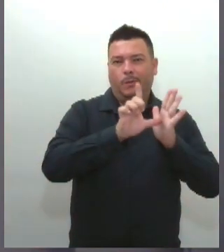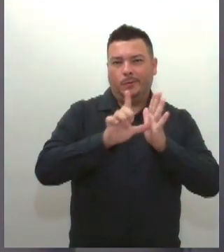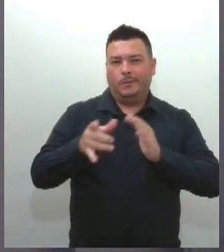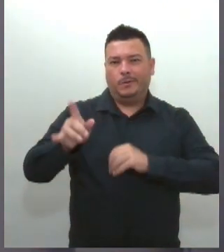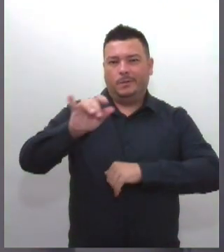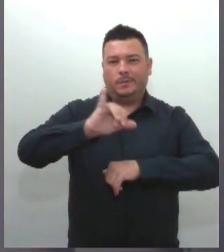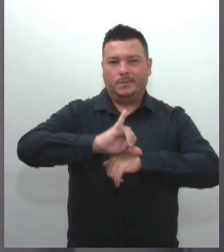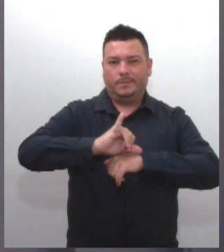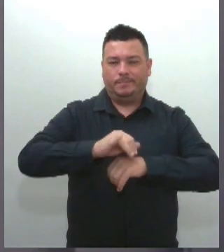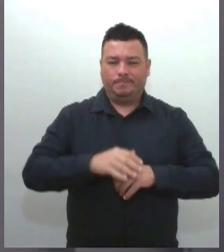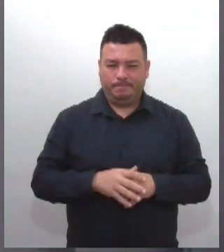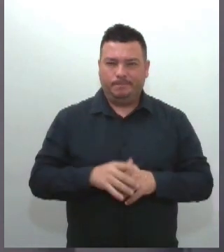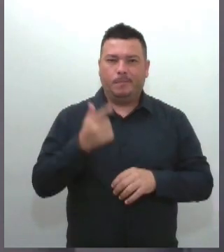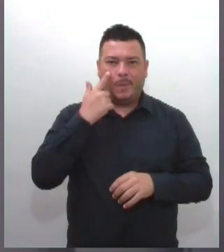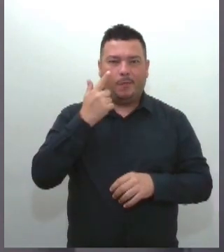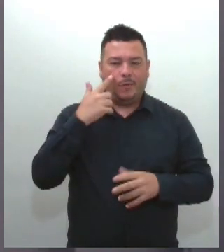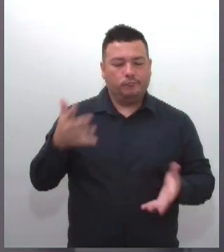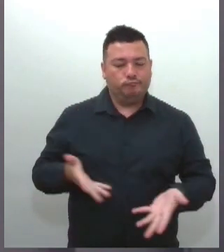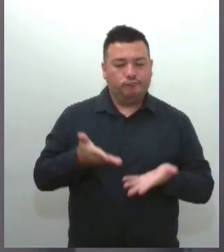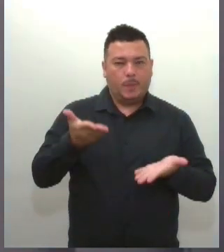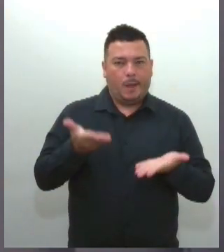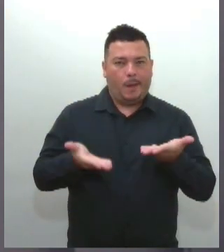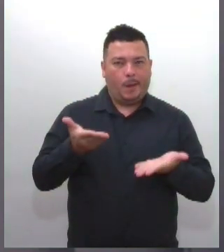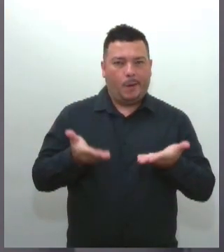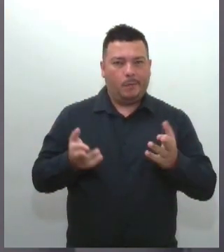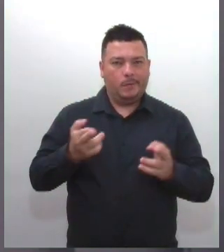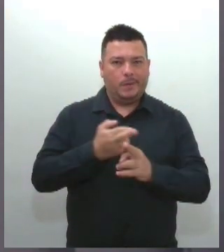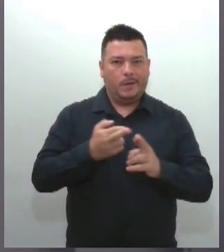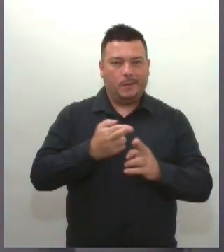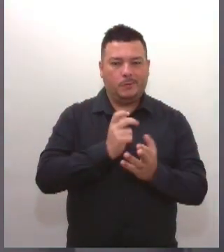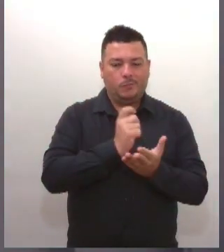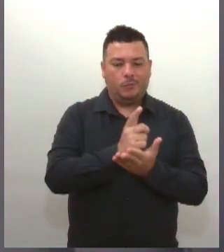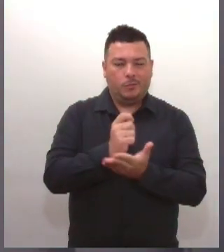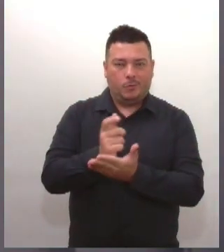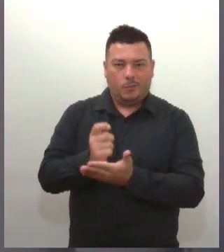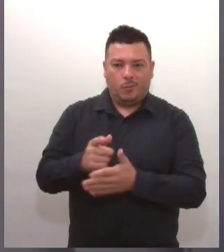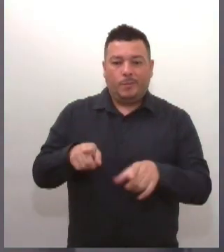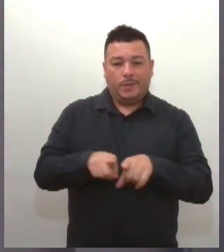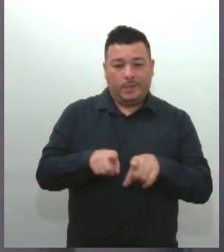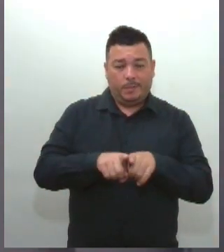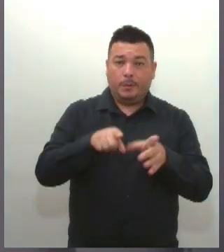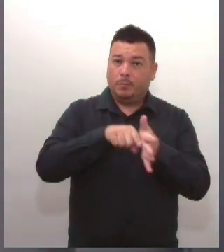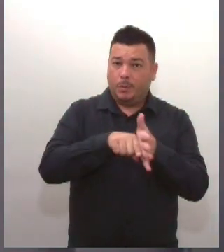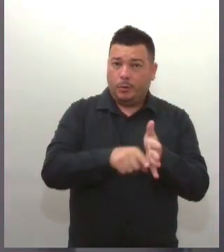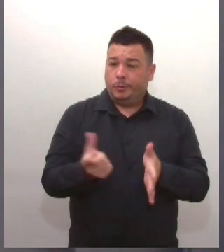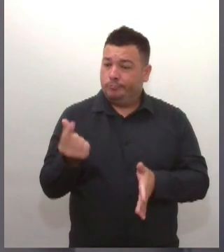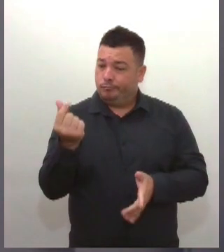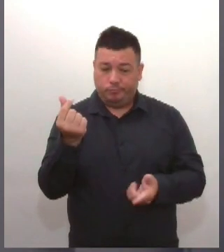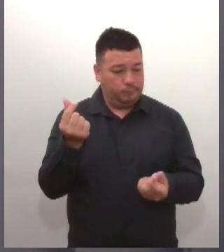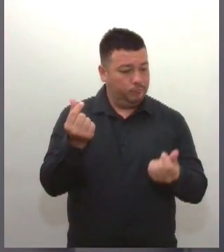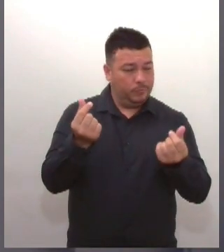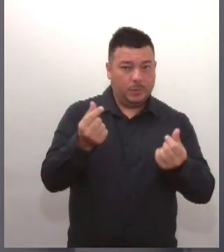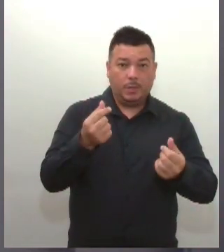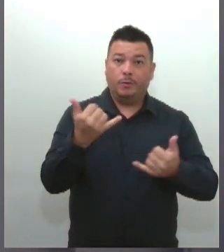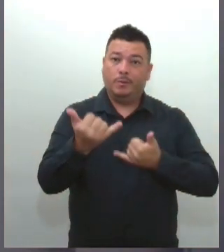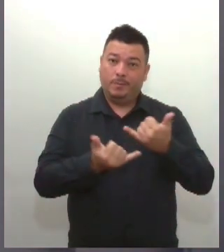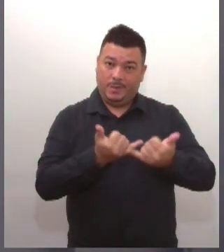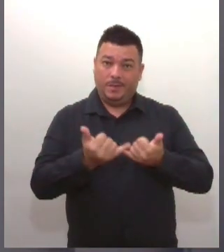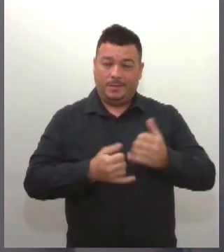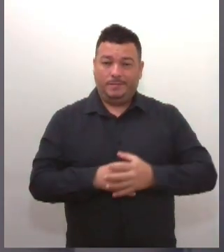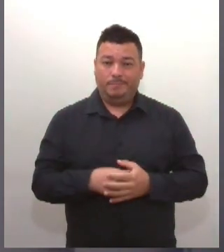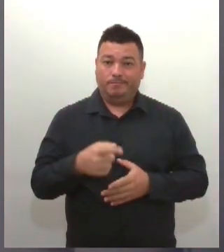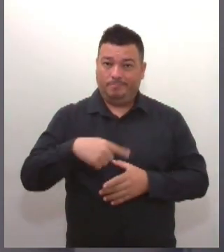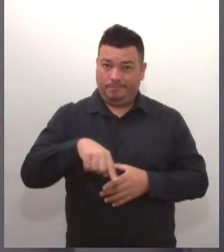promover o equilíbrio nas relações de consumo, como também uma pesquisa de preços de brinquedos. Sobre essas ações, a